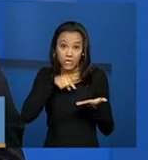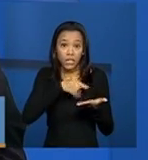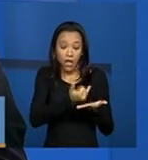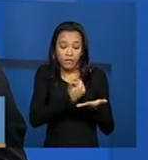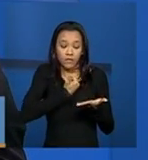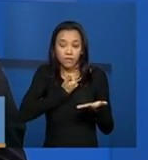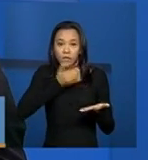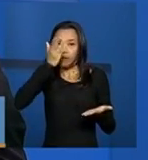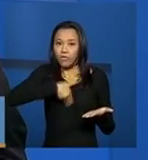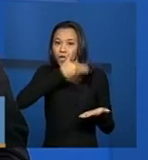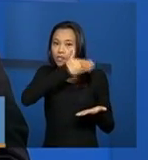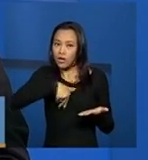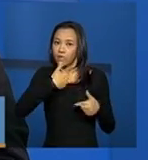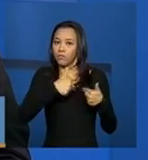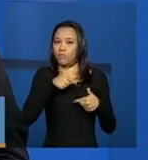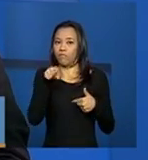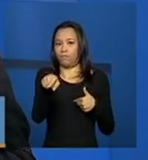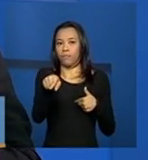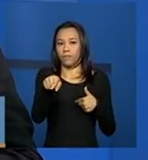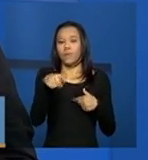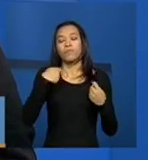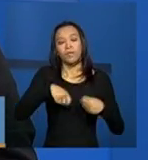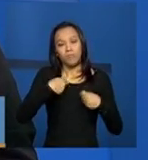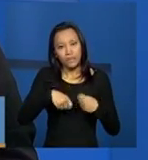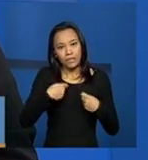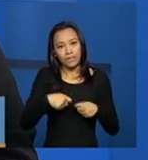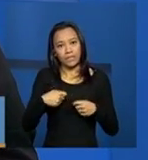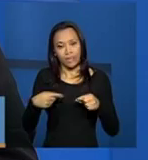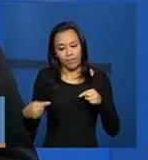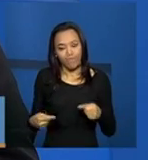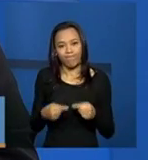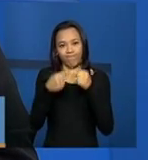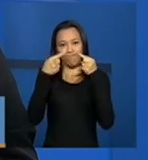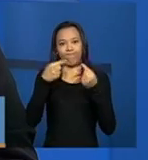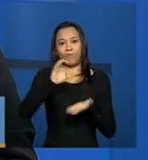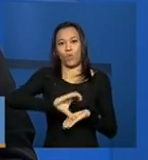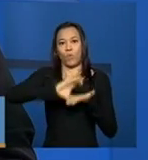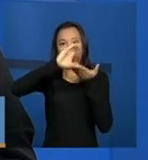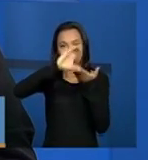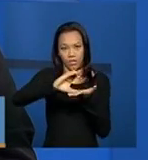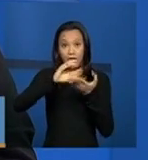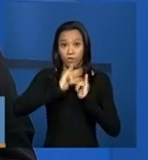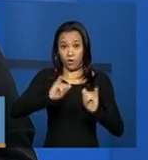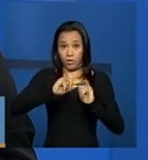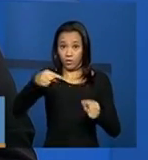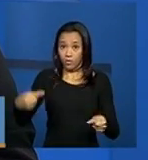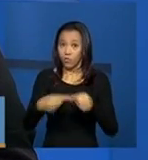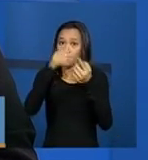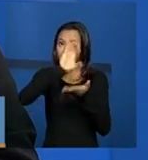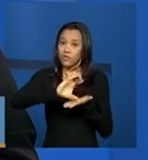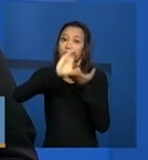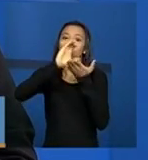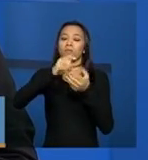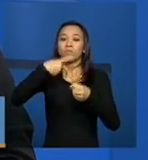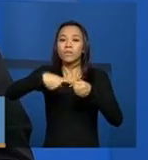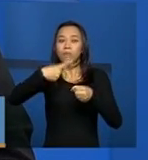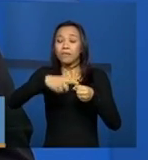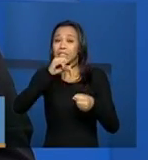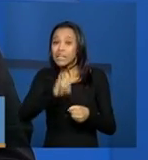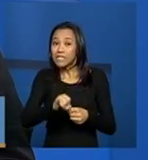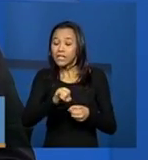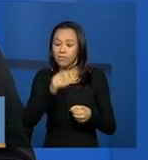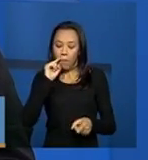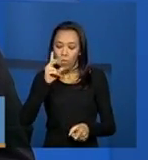que estão no cadastro nacional têm que estar de acordo com o que está no Conselho Municipal. Então, assim, se o gestor identificou que a entidade não